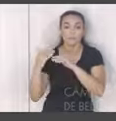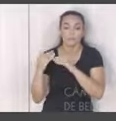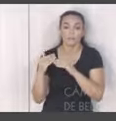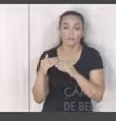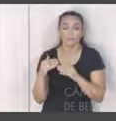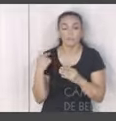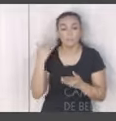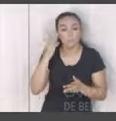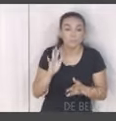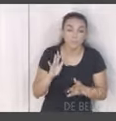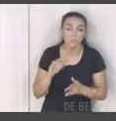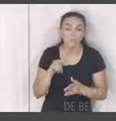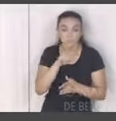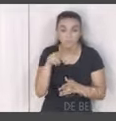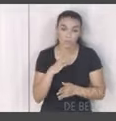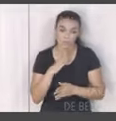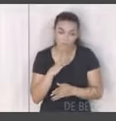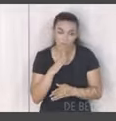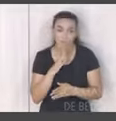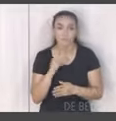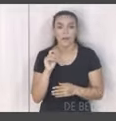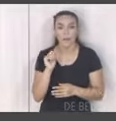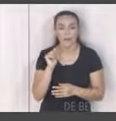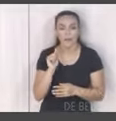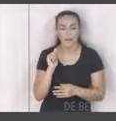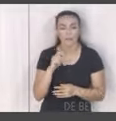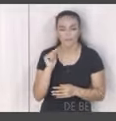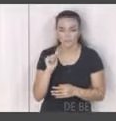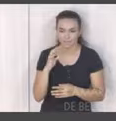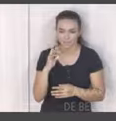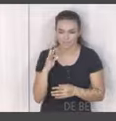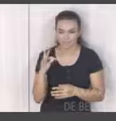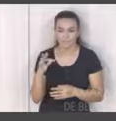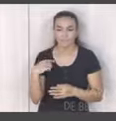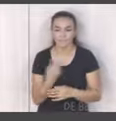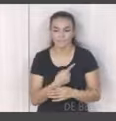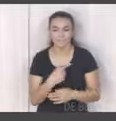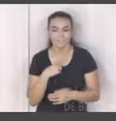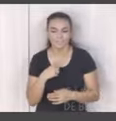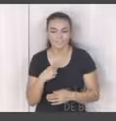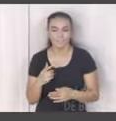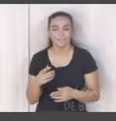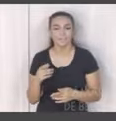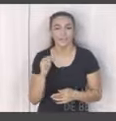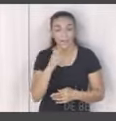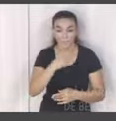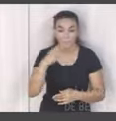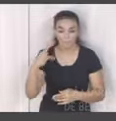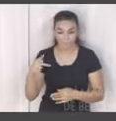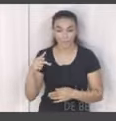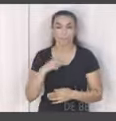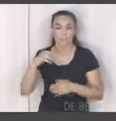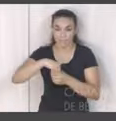vocês conhecem a ATT que nós fizemos em Macaúba que é a maior ATT que nós temos no